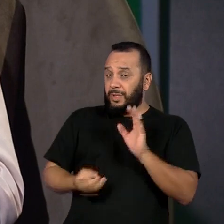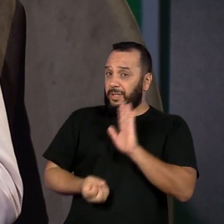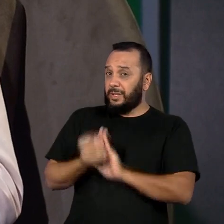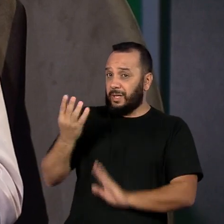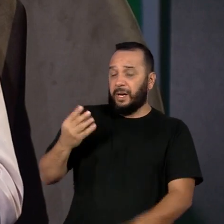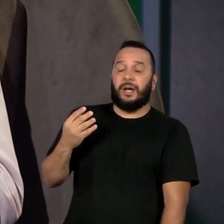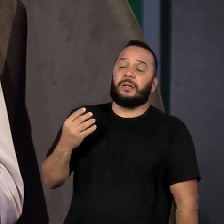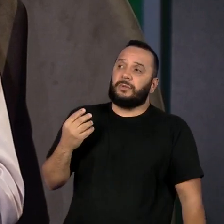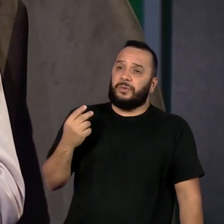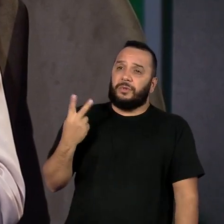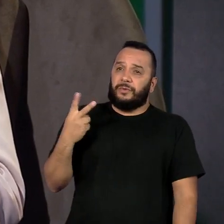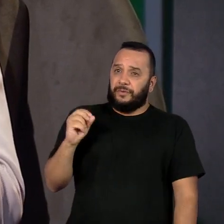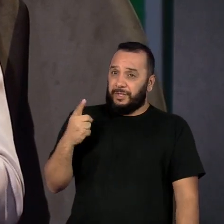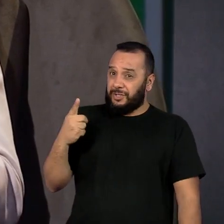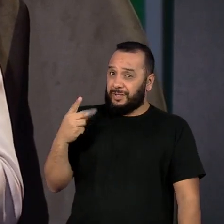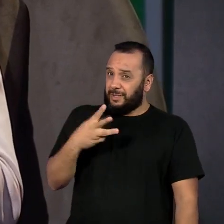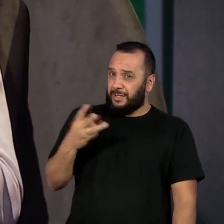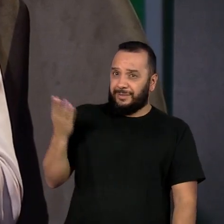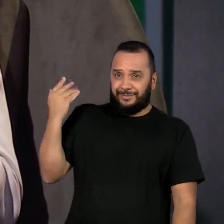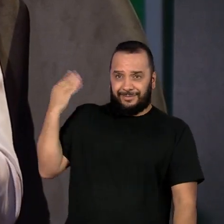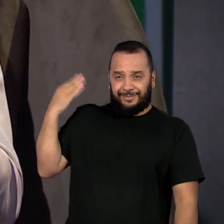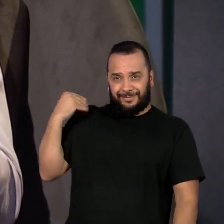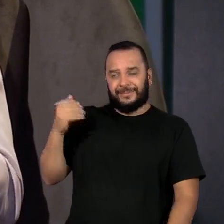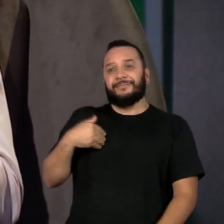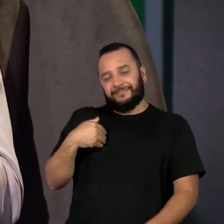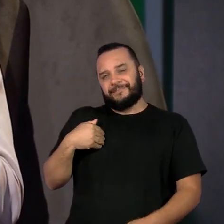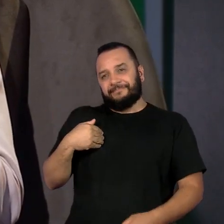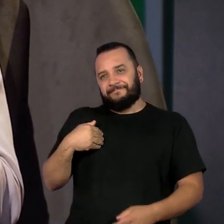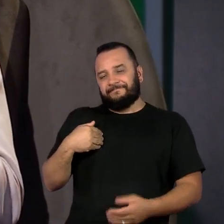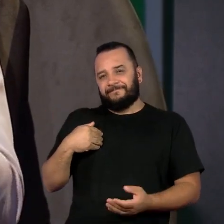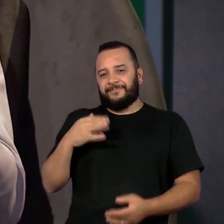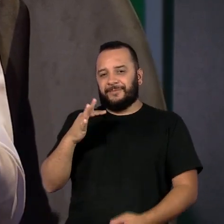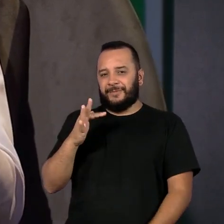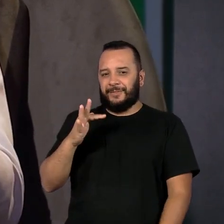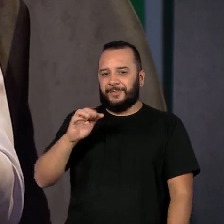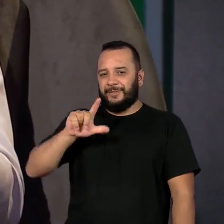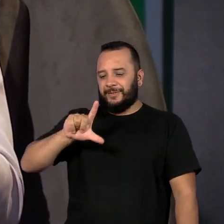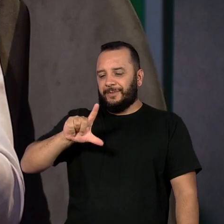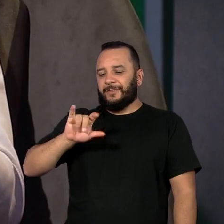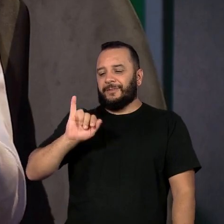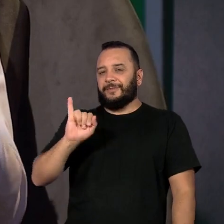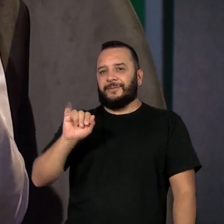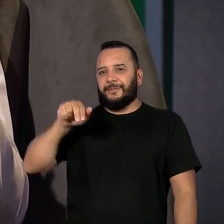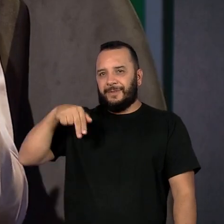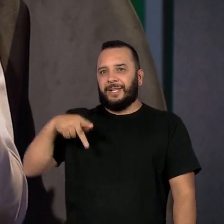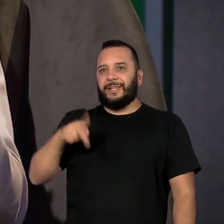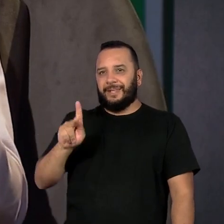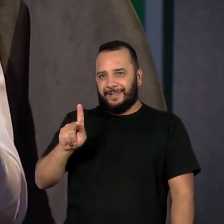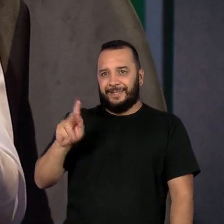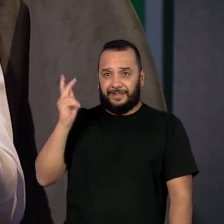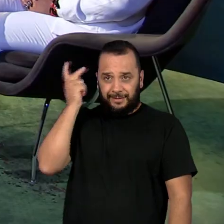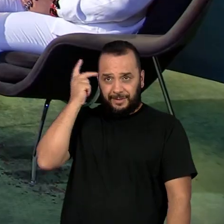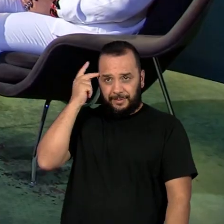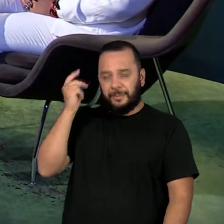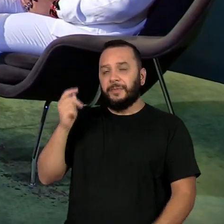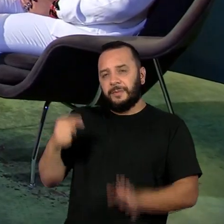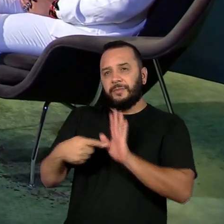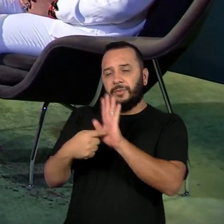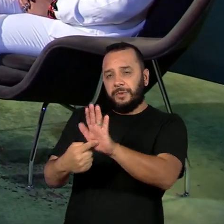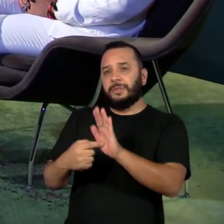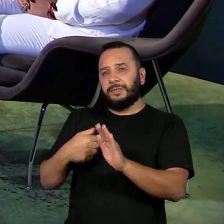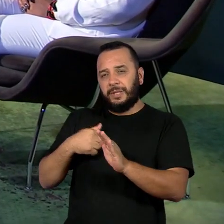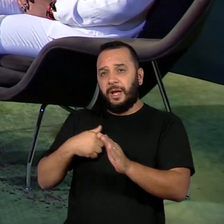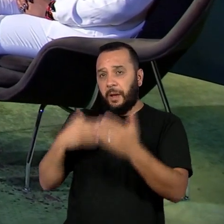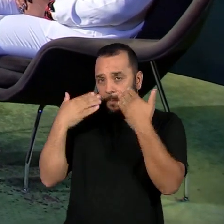a Flinque Sampa era exatamente para trazer para a superfície talentos de homens e